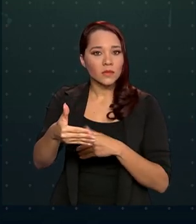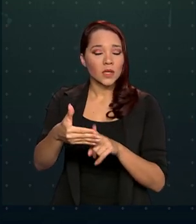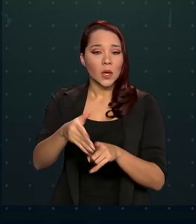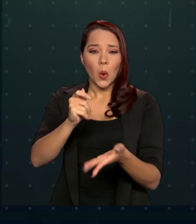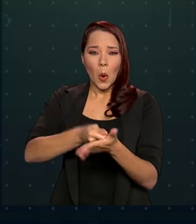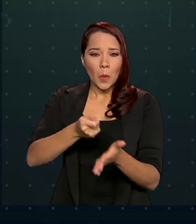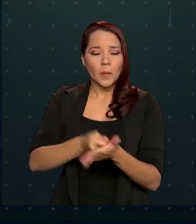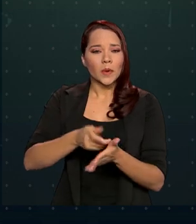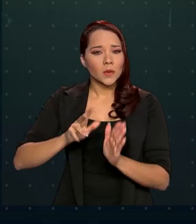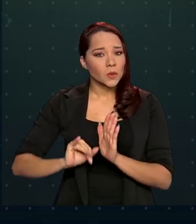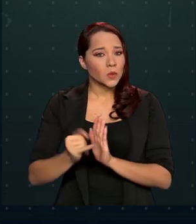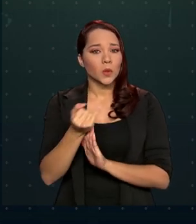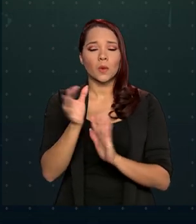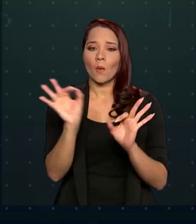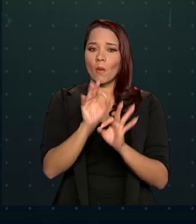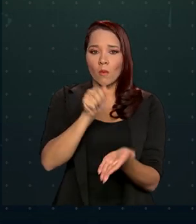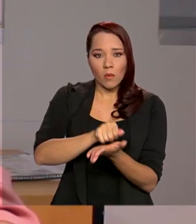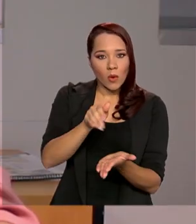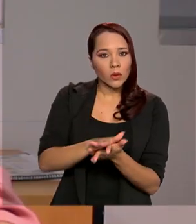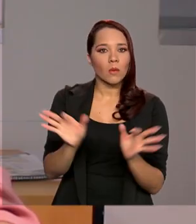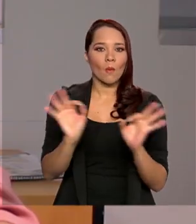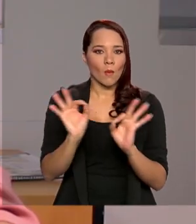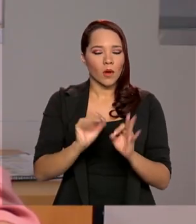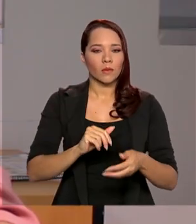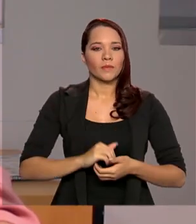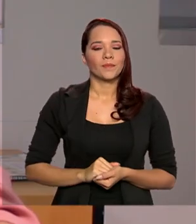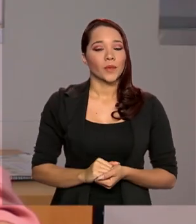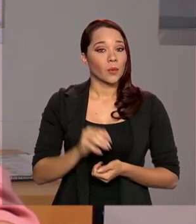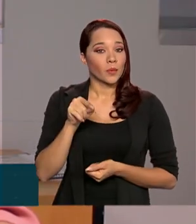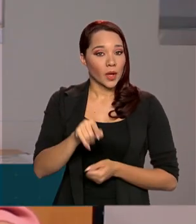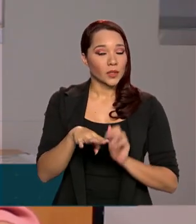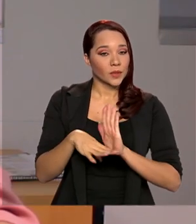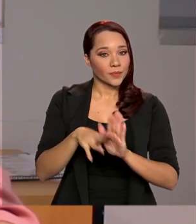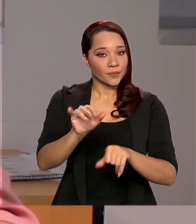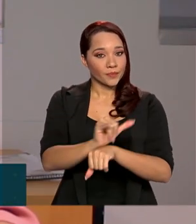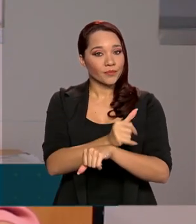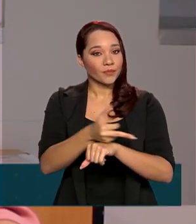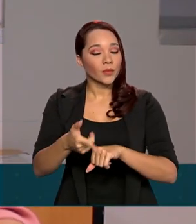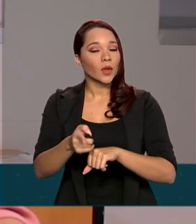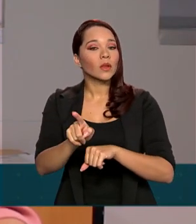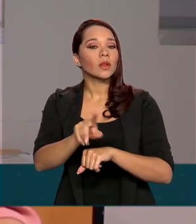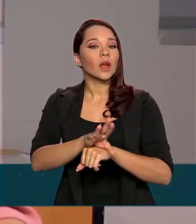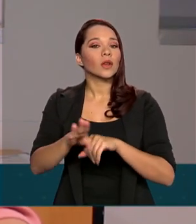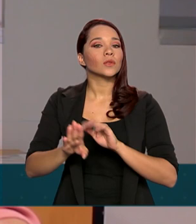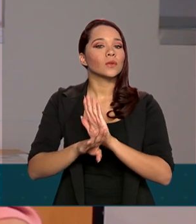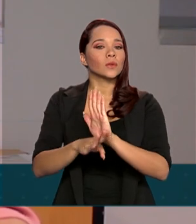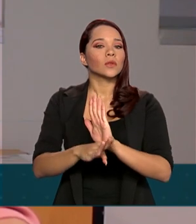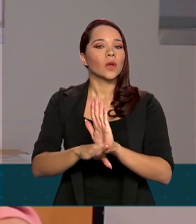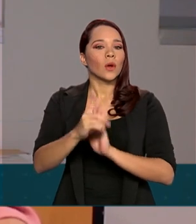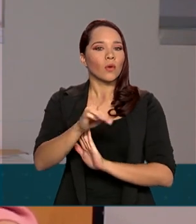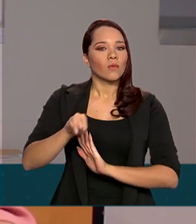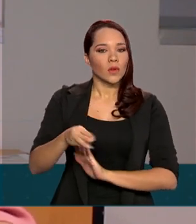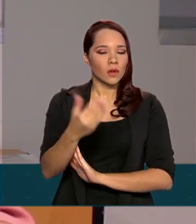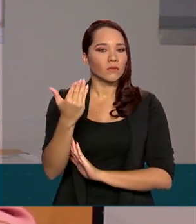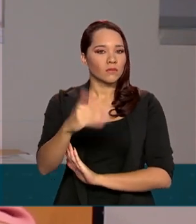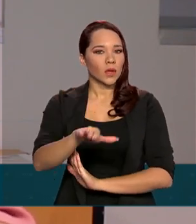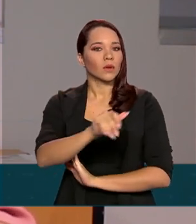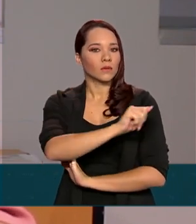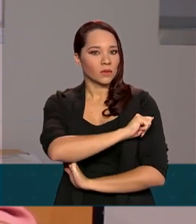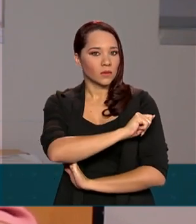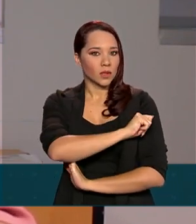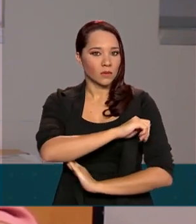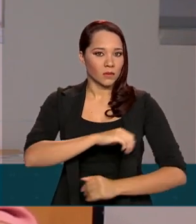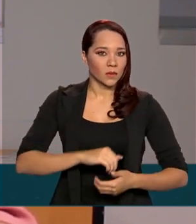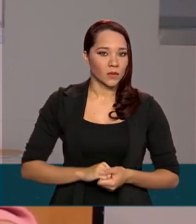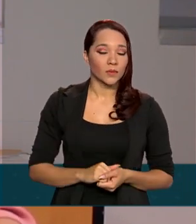cobrança de juros e multas. Com essa medida, poderão ser beneficiados cerca de um milhão e meio de estudantes,